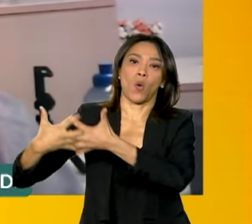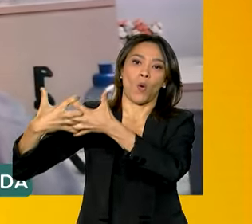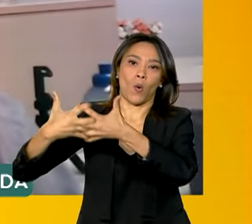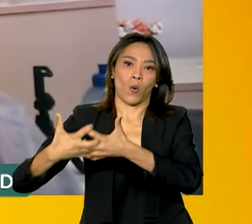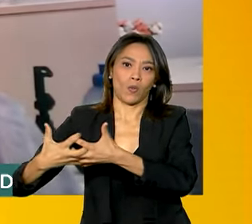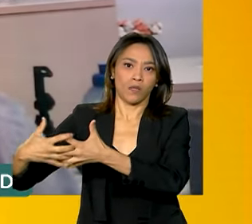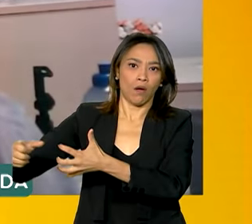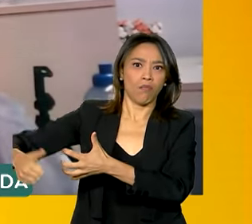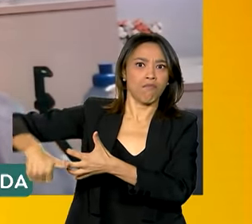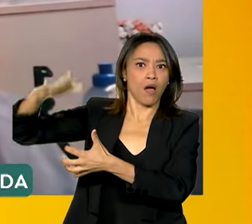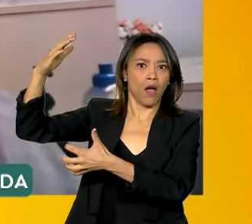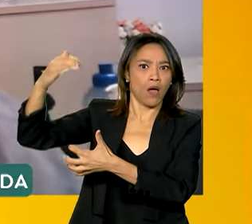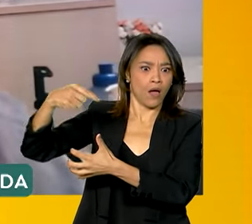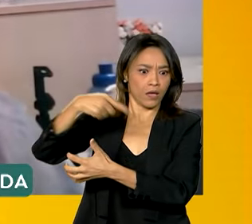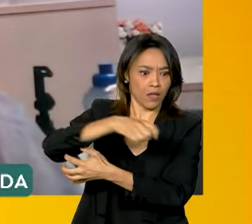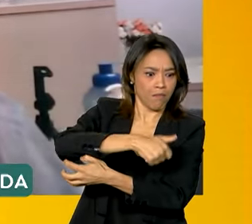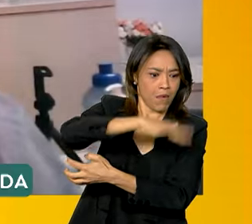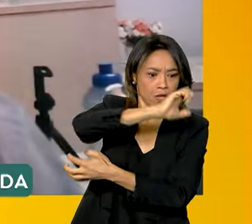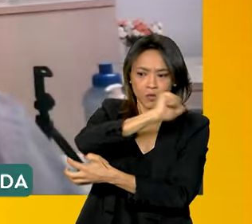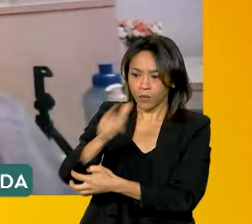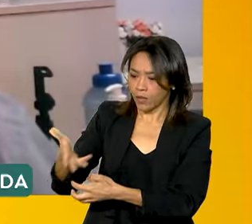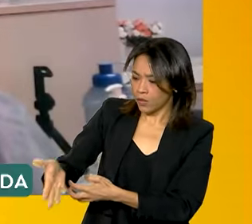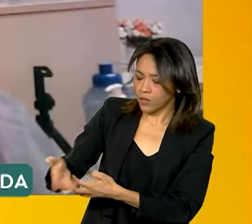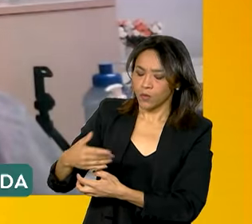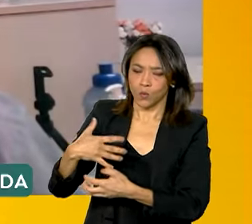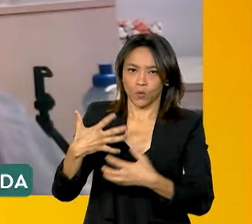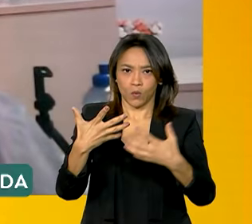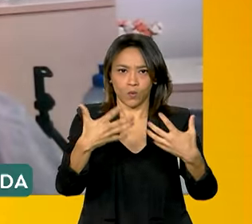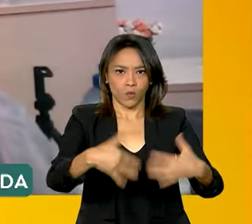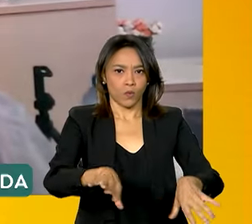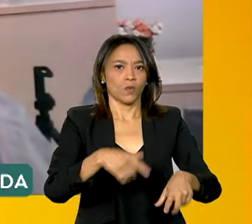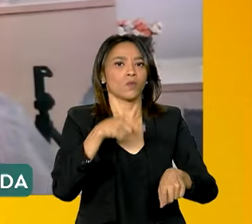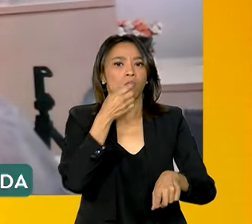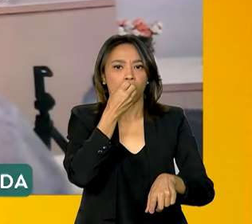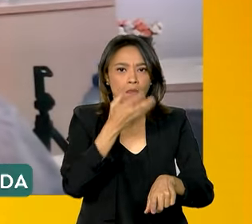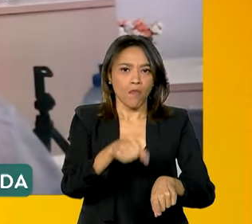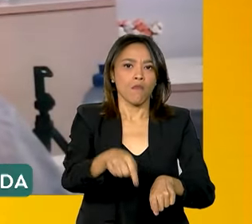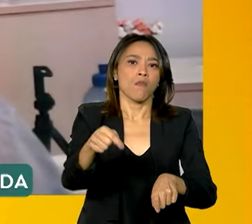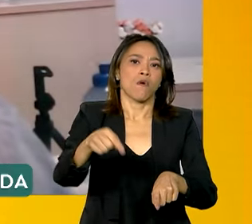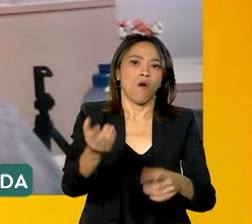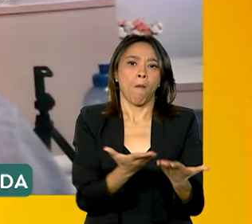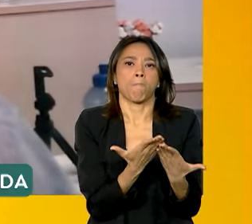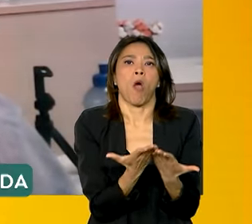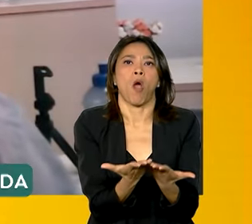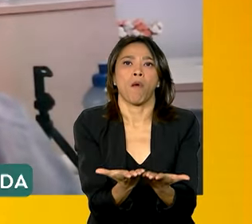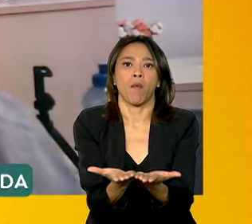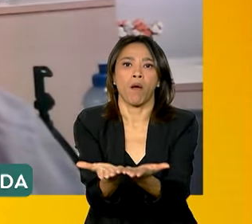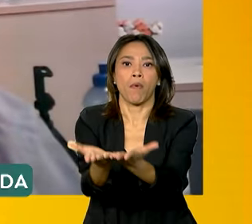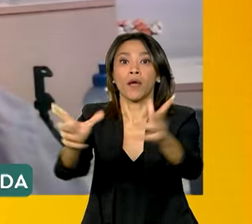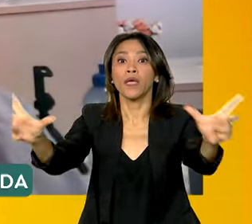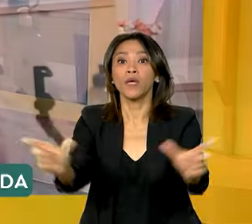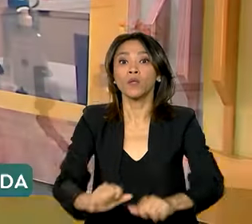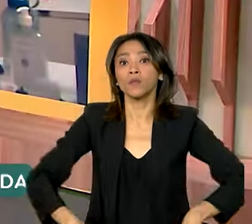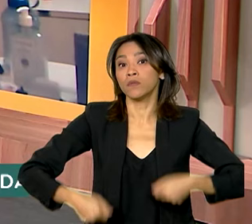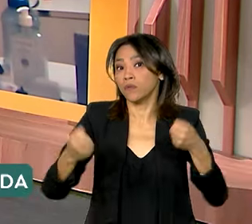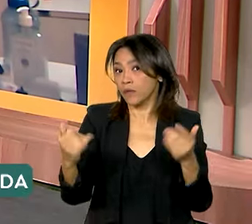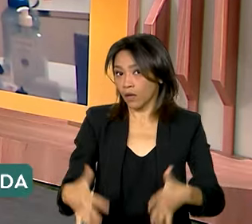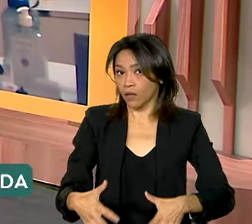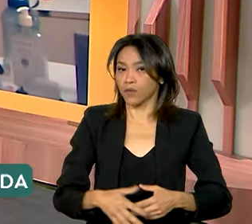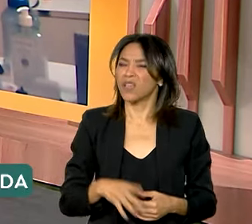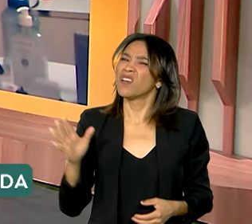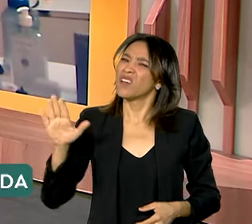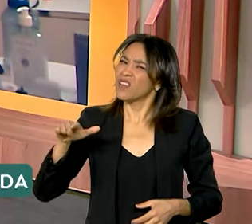é um volume significativo e isso diminui, inclusive, a questão de custo. Agora, isso